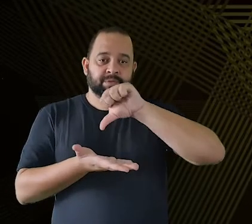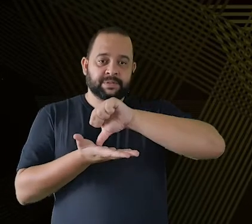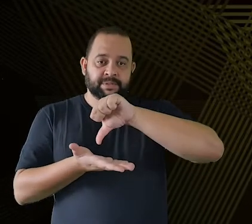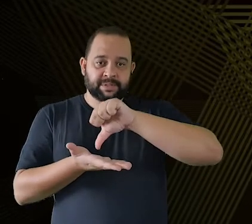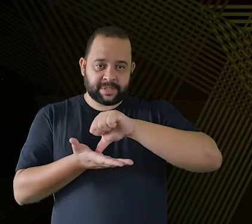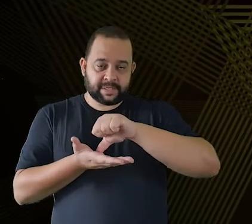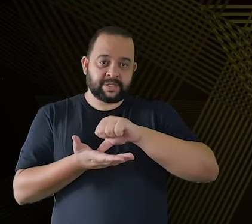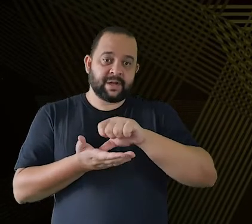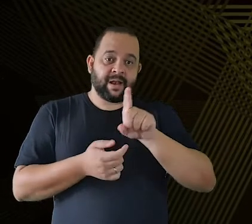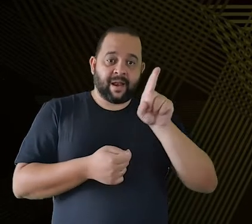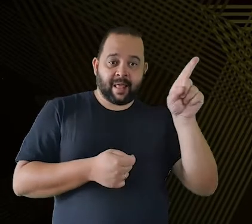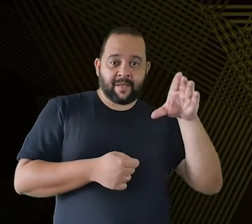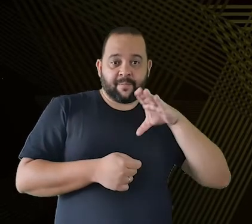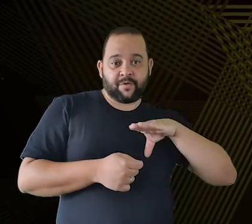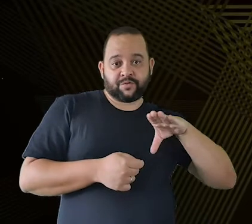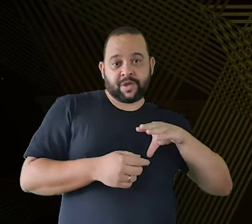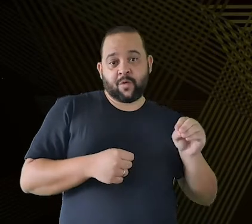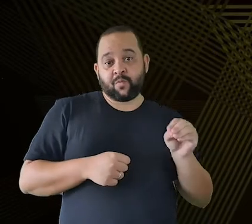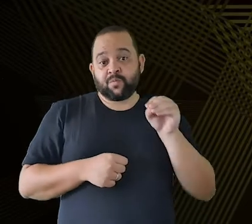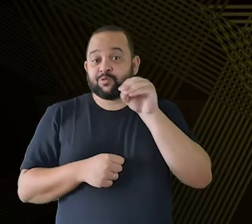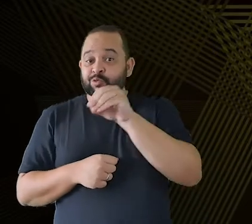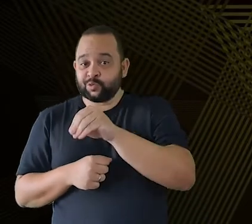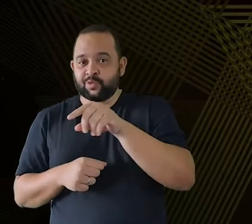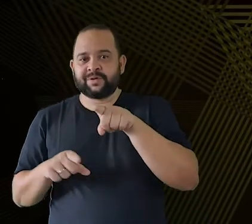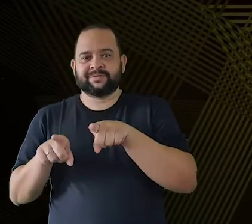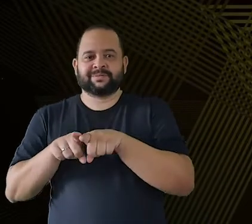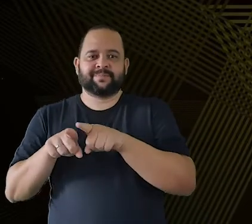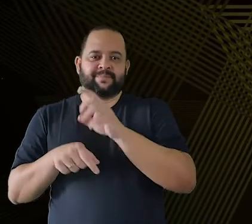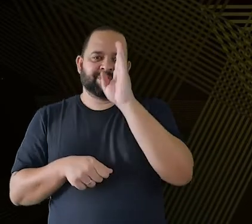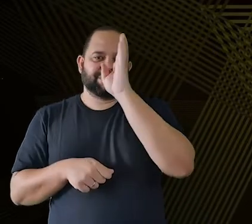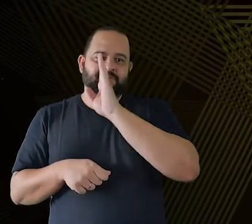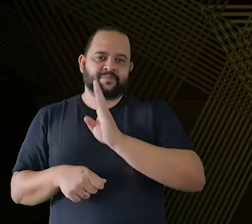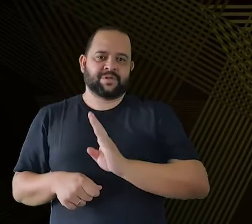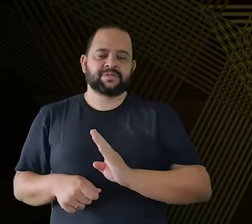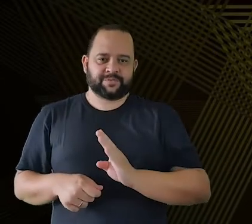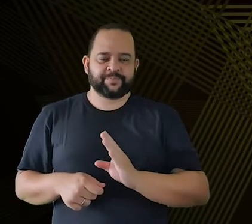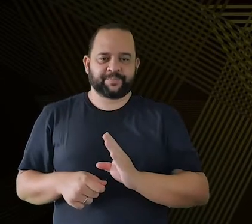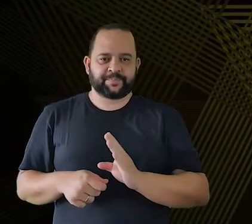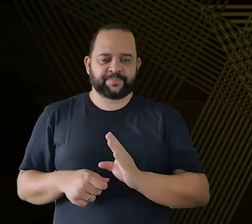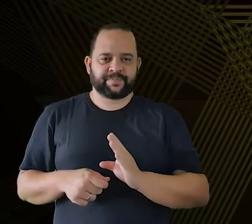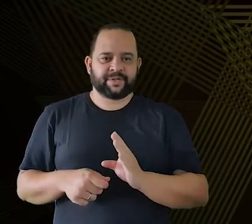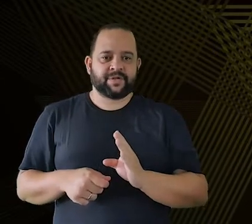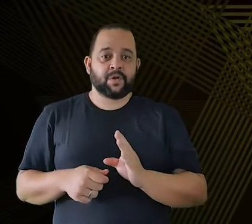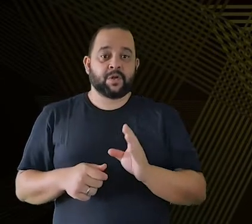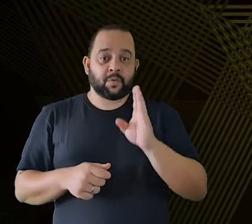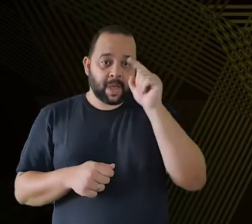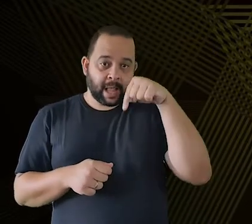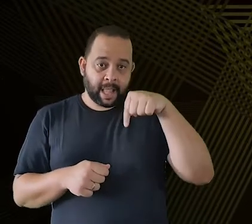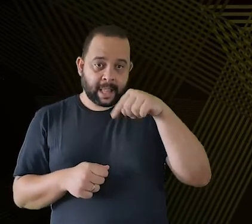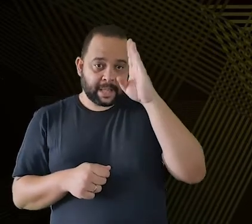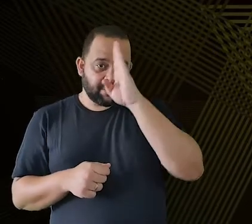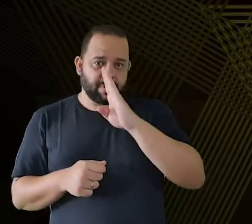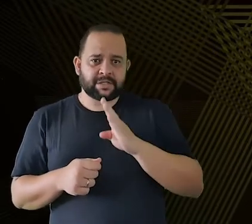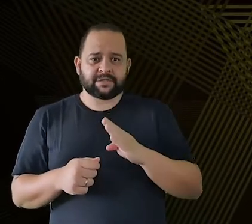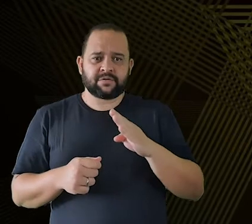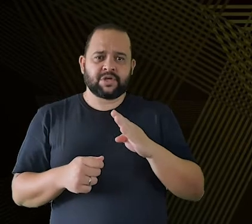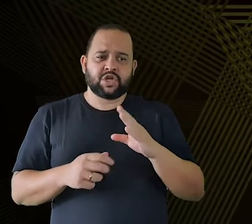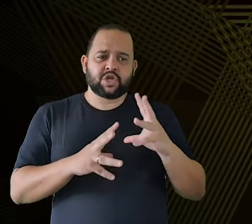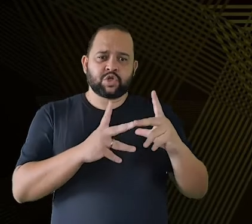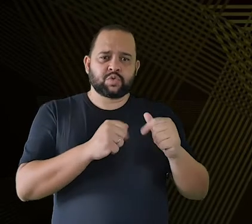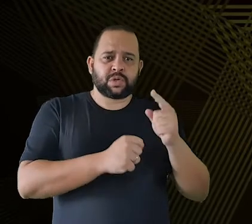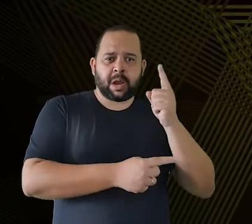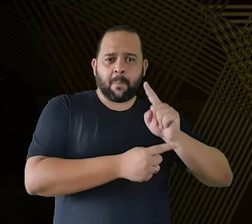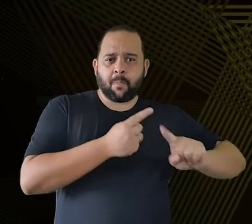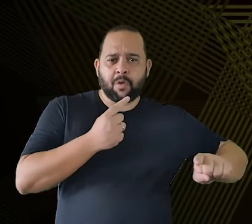saiu de Portugal e veio para o Brasil também. O Brasil passou a ter um peso muito importante, então tudo que era